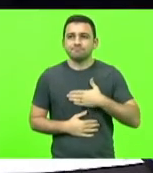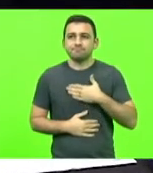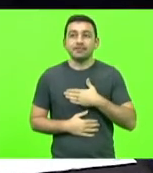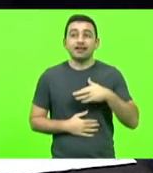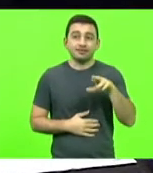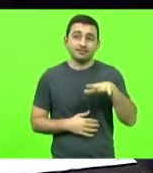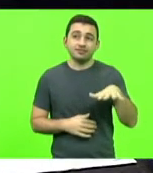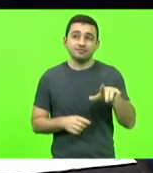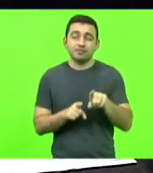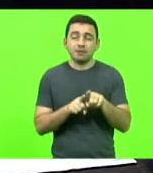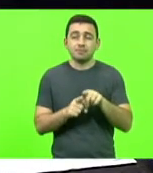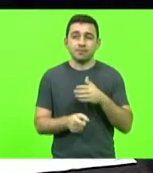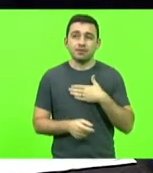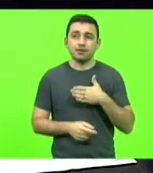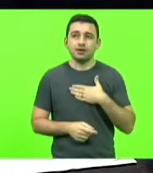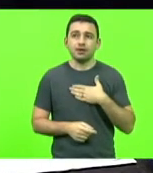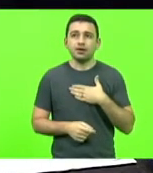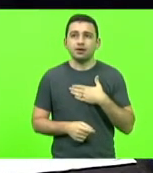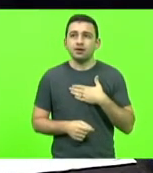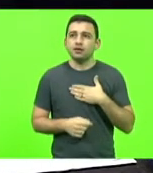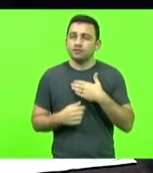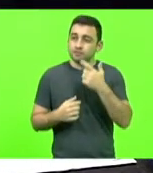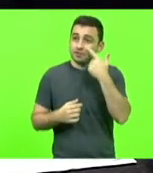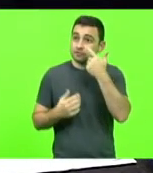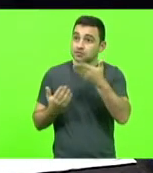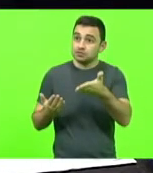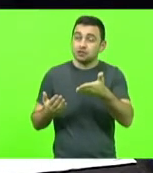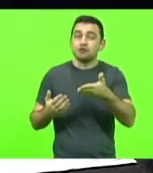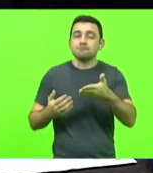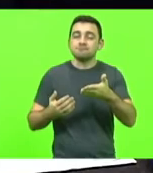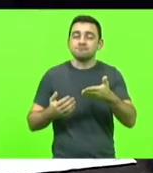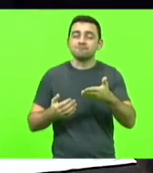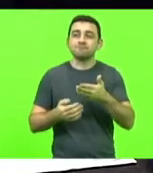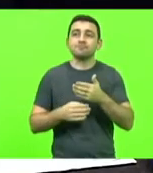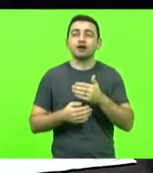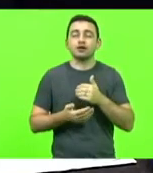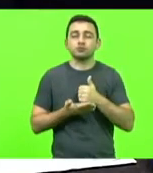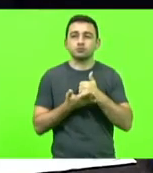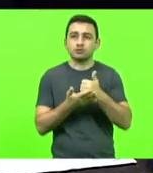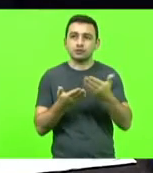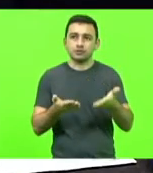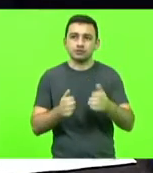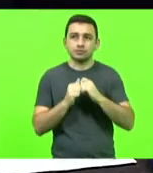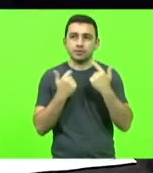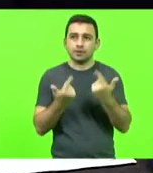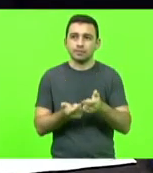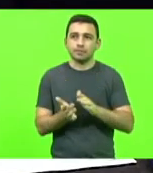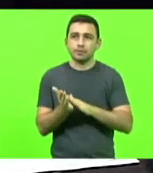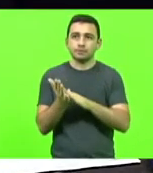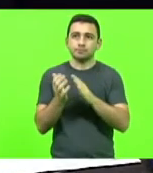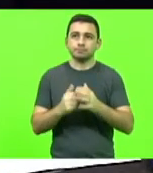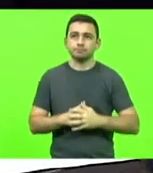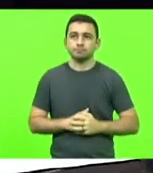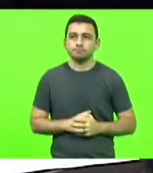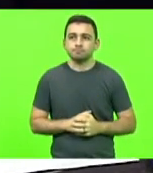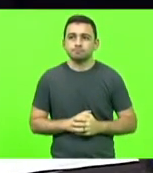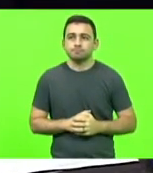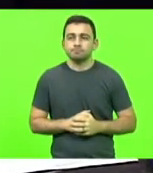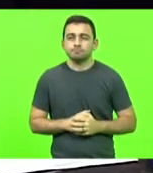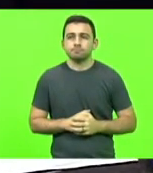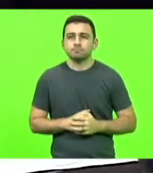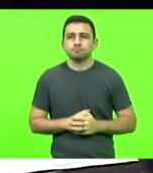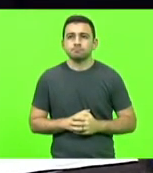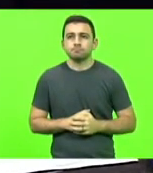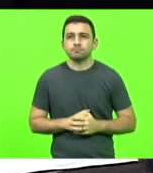e para mim também vossa excelência no comando da Assembleia Legislativa Parabéns Senhores deputados